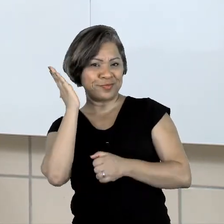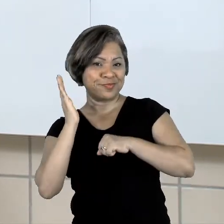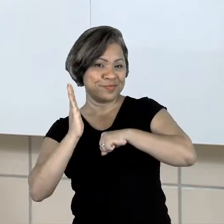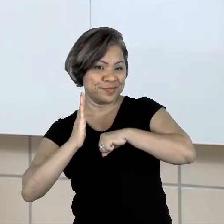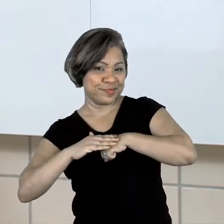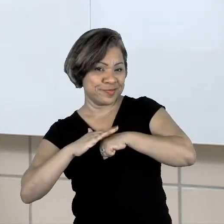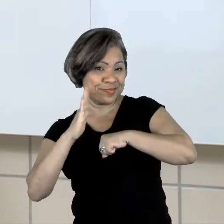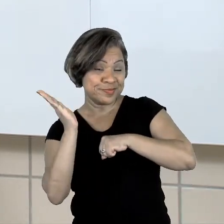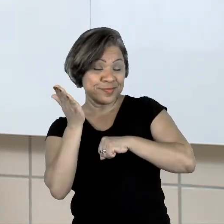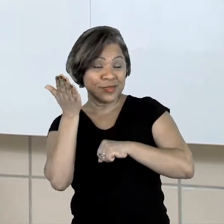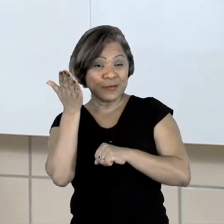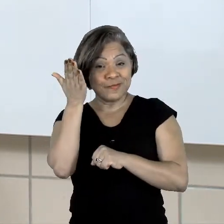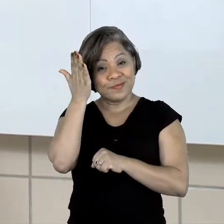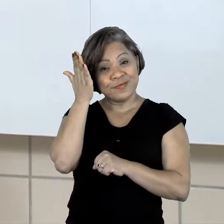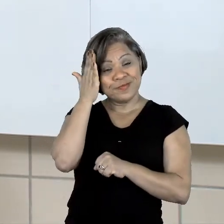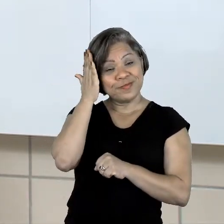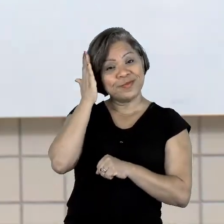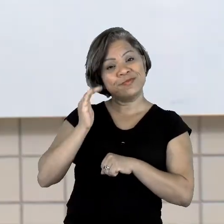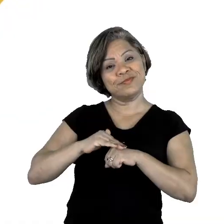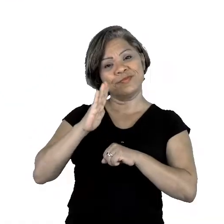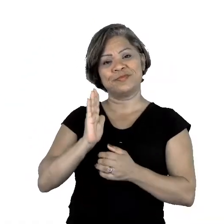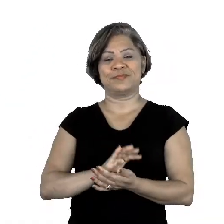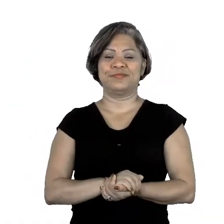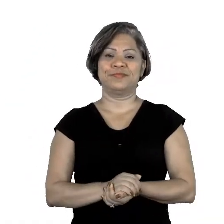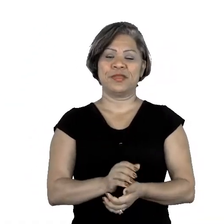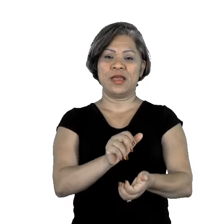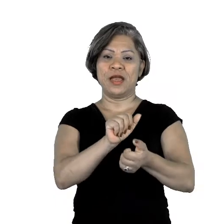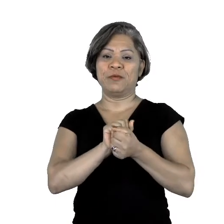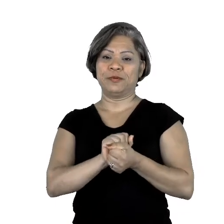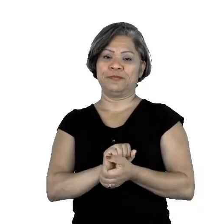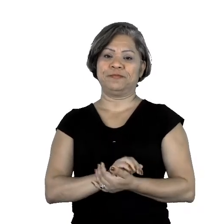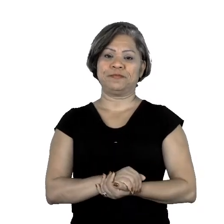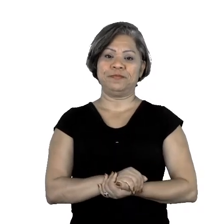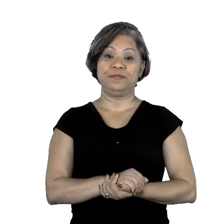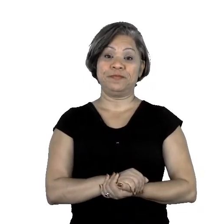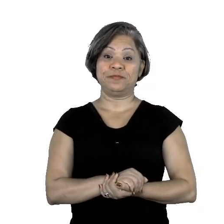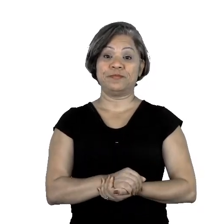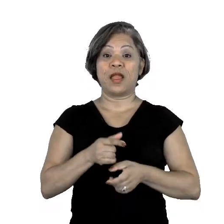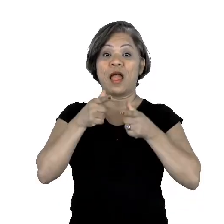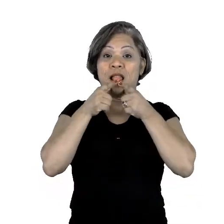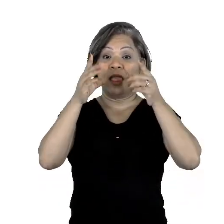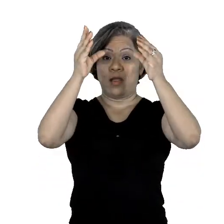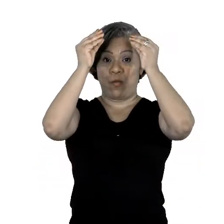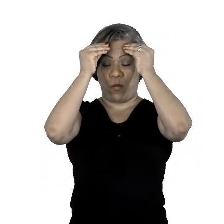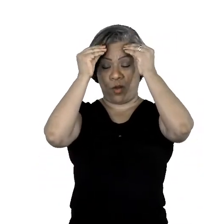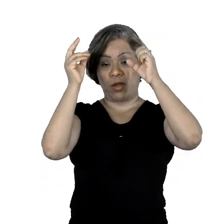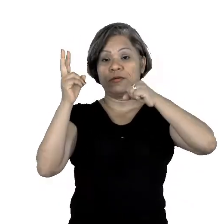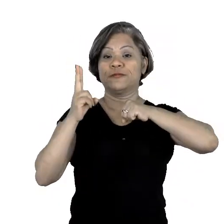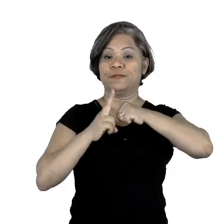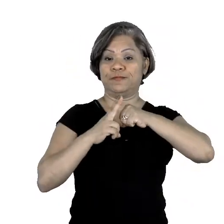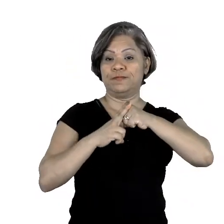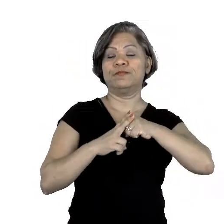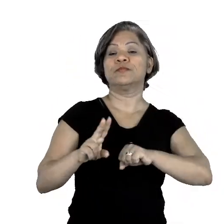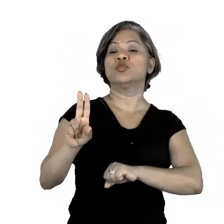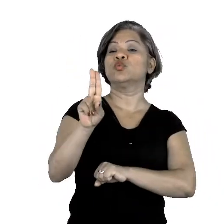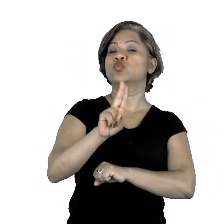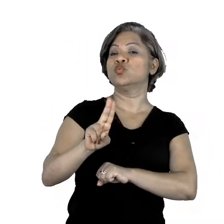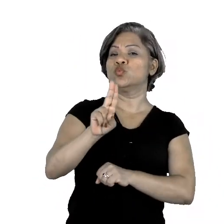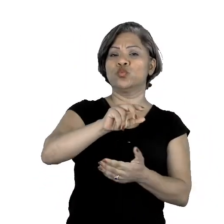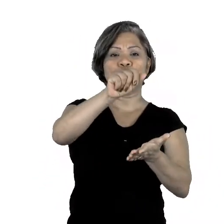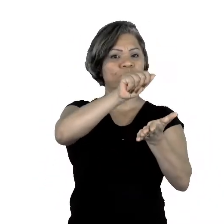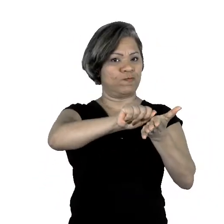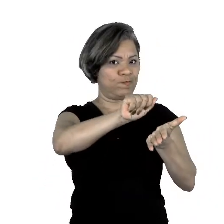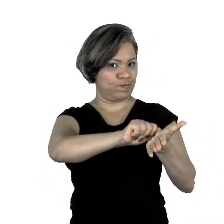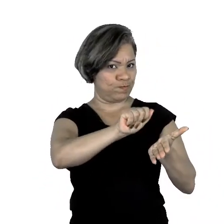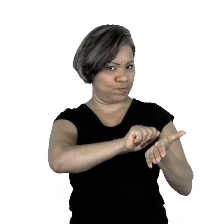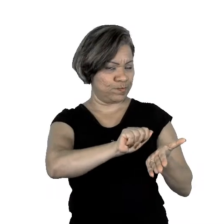compreender um pouquinho mais. Acompanhe comigo. Linguagem verbal é o uso da escrita ou da fala